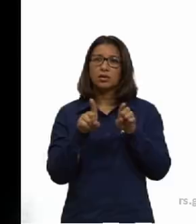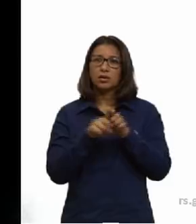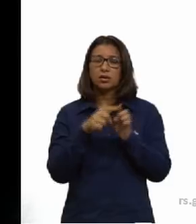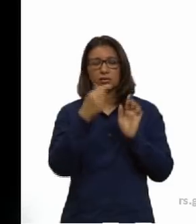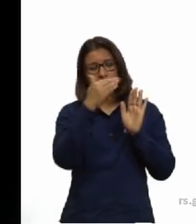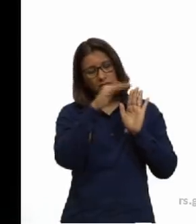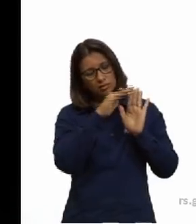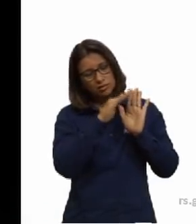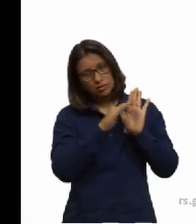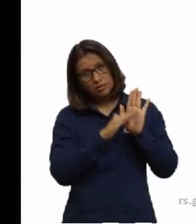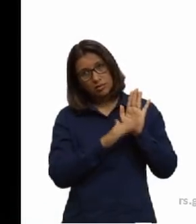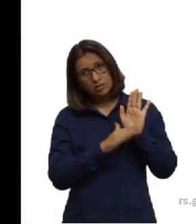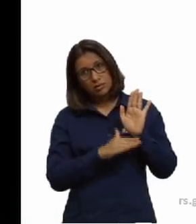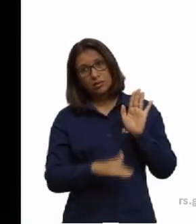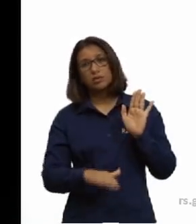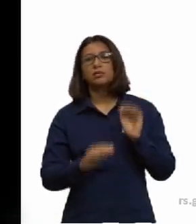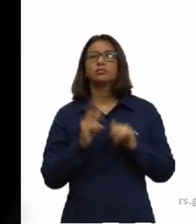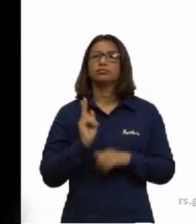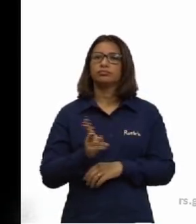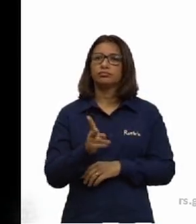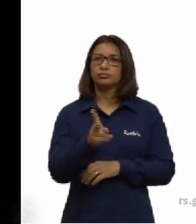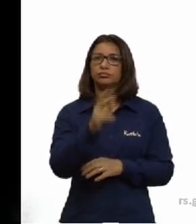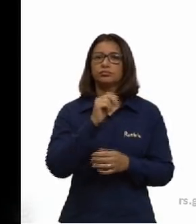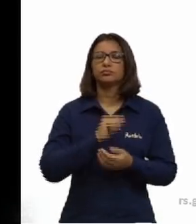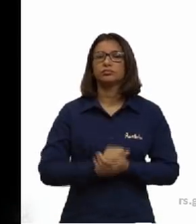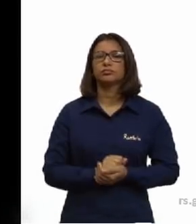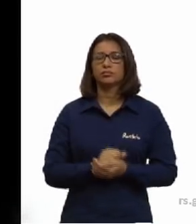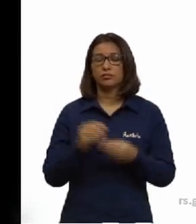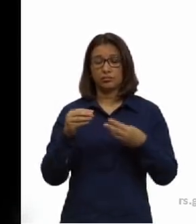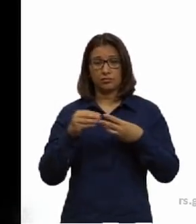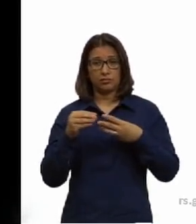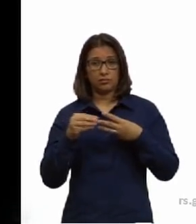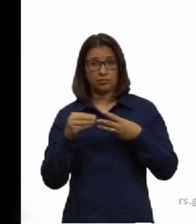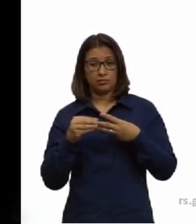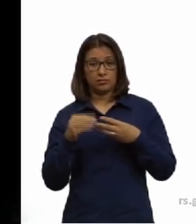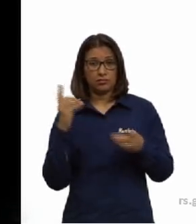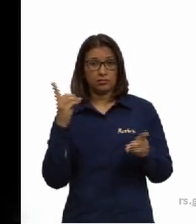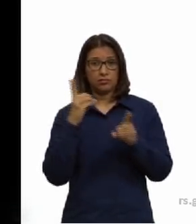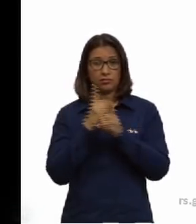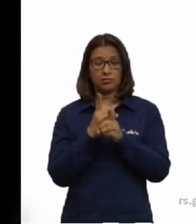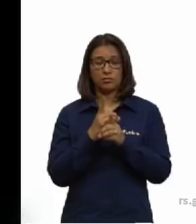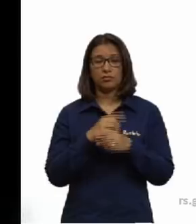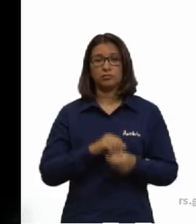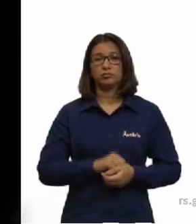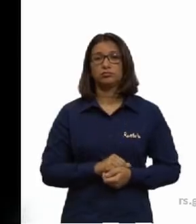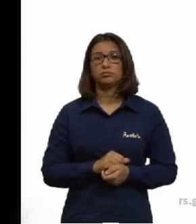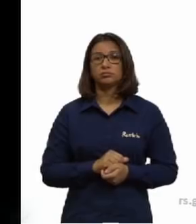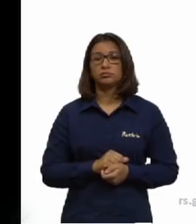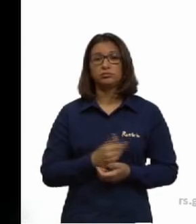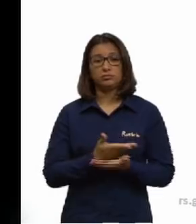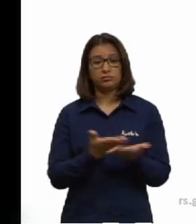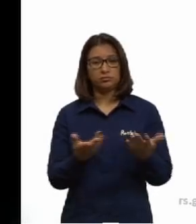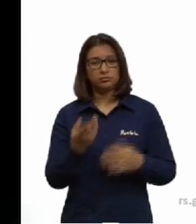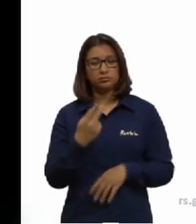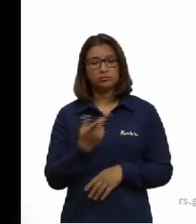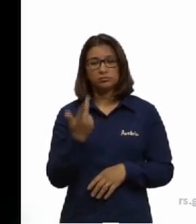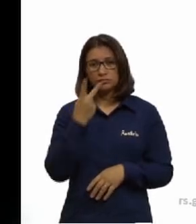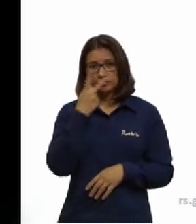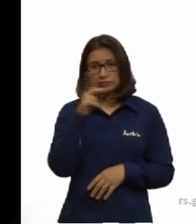os filamentos de proteína e, assim por diante, células onde eles são encontradas para vocês revisarem.